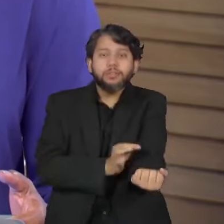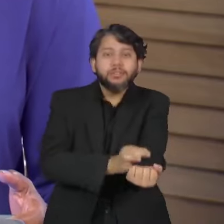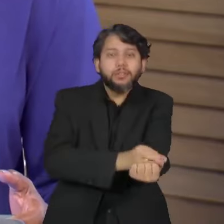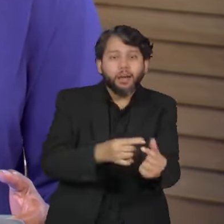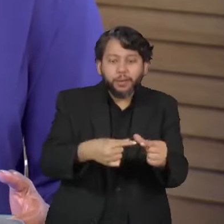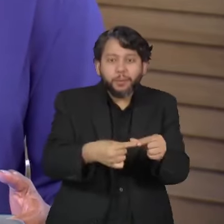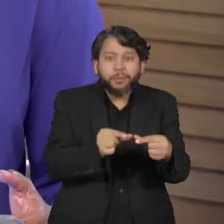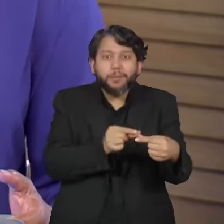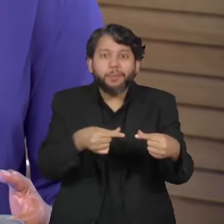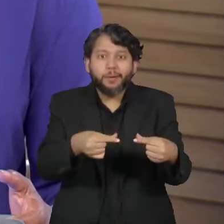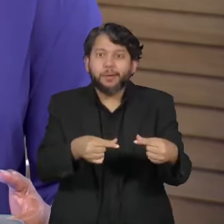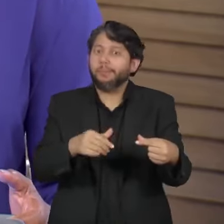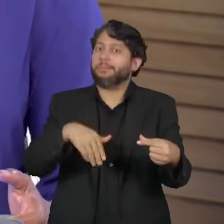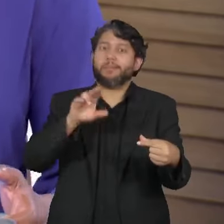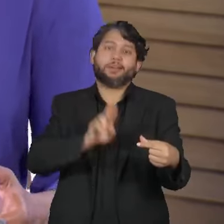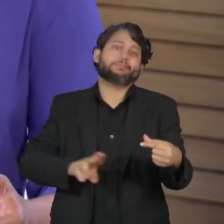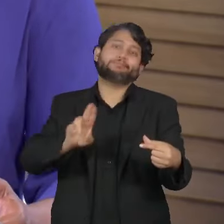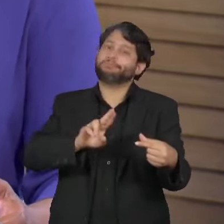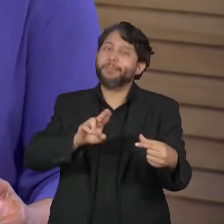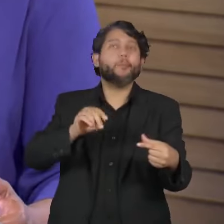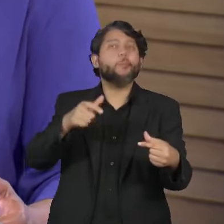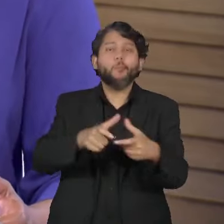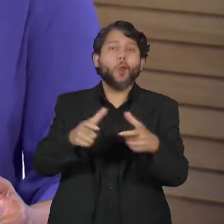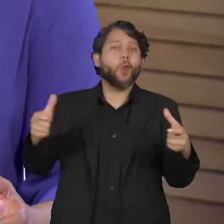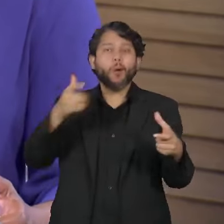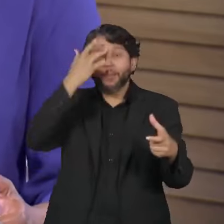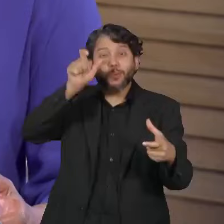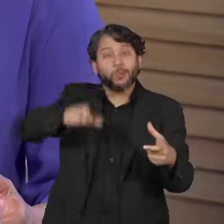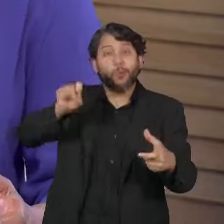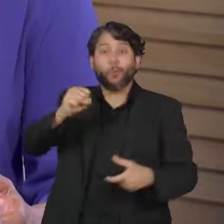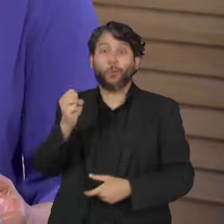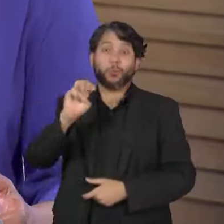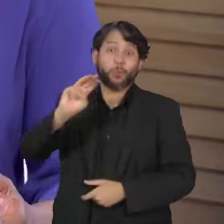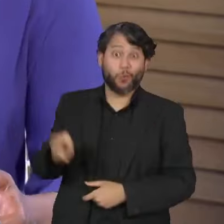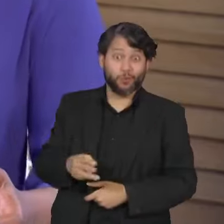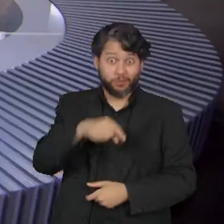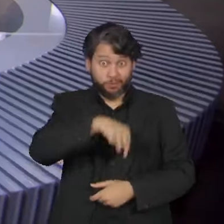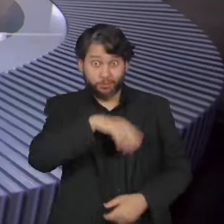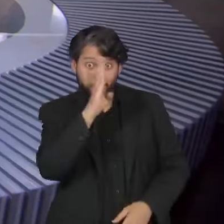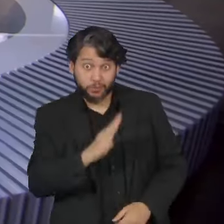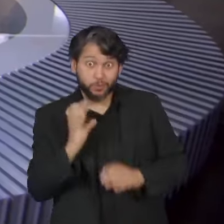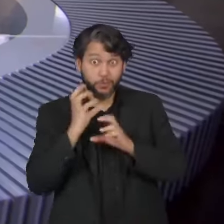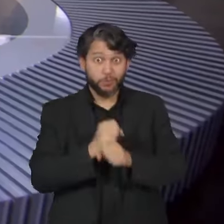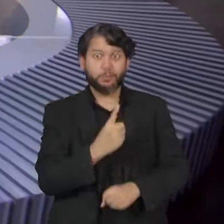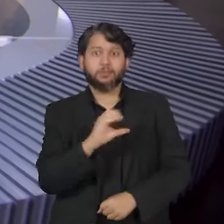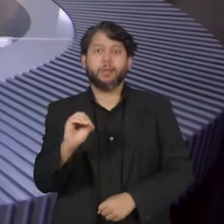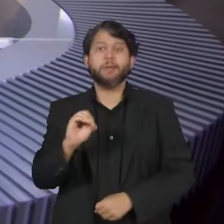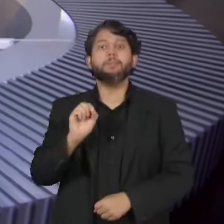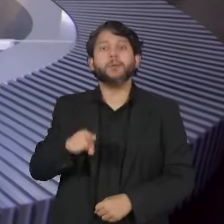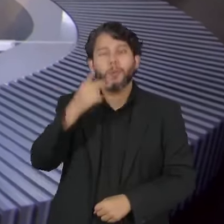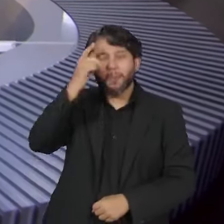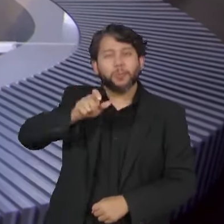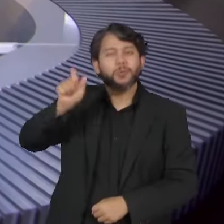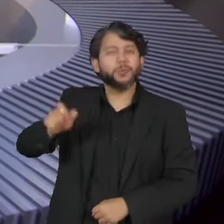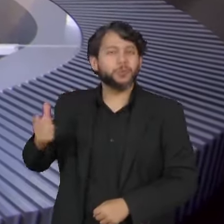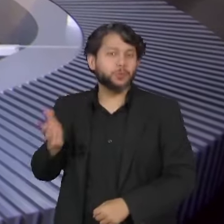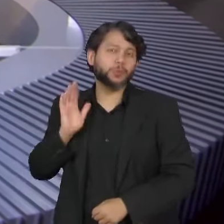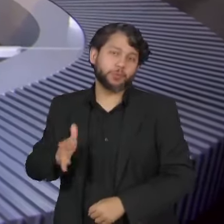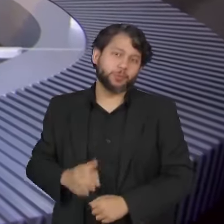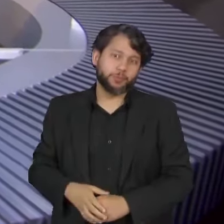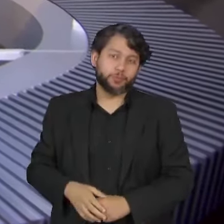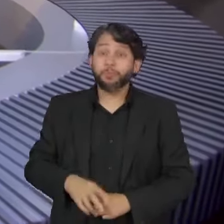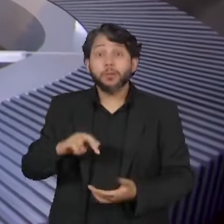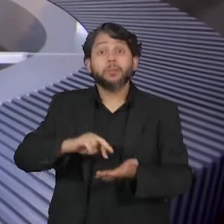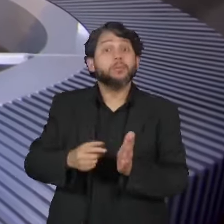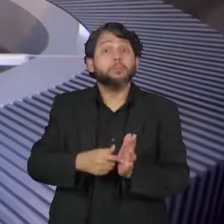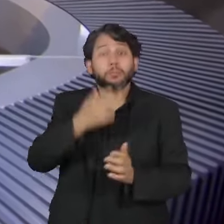no planeta. São 8 milhões de pacientes no mundo e 100 mil no Brasil. Essa alteração genética mais presente